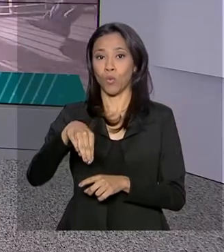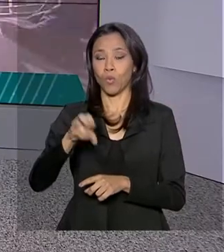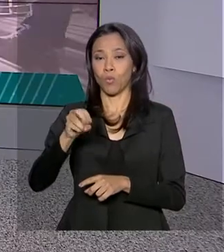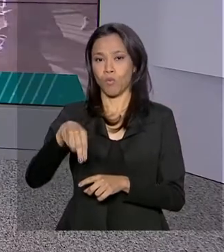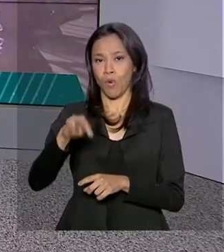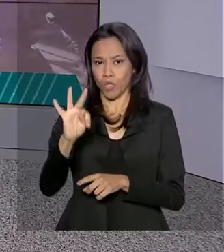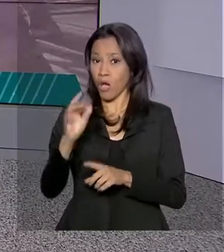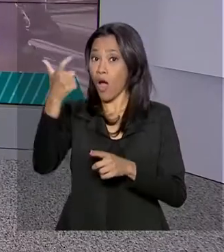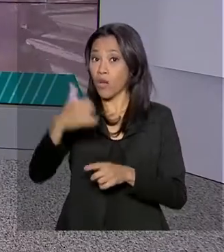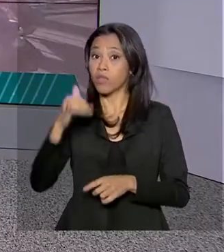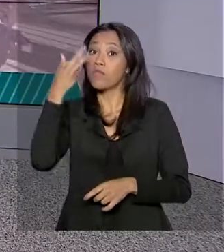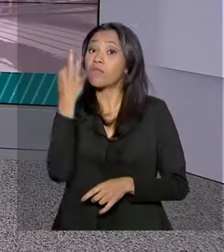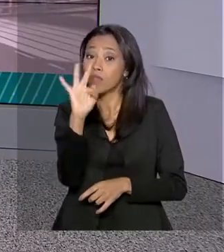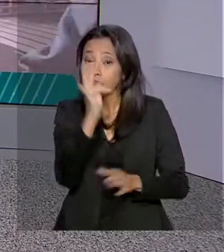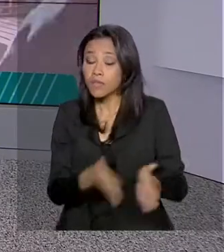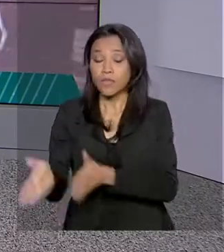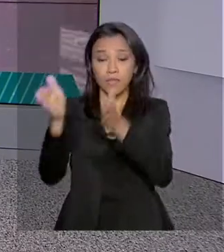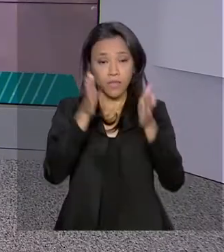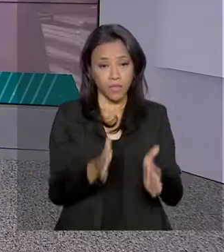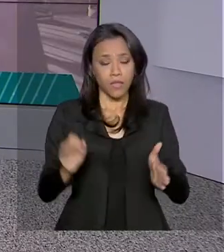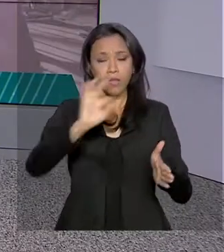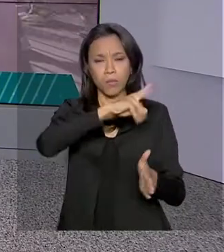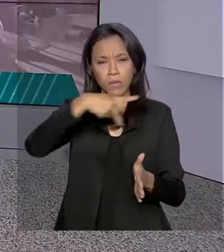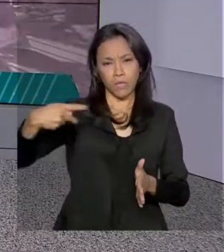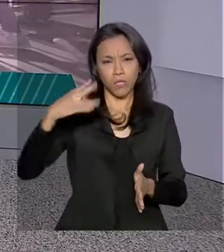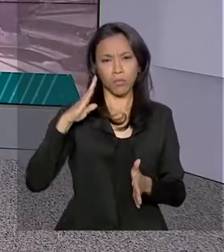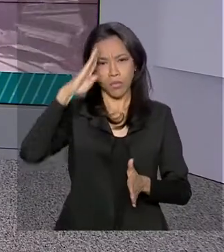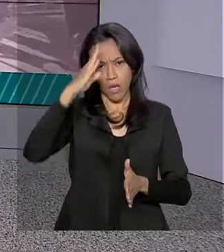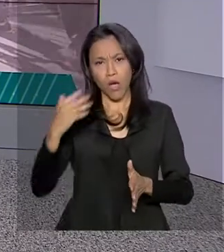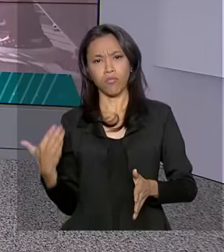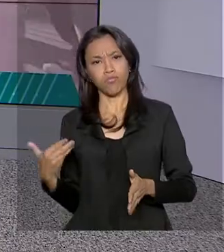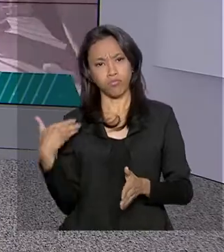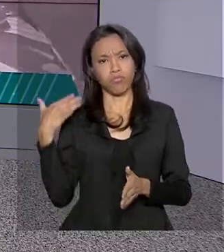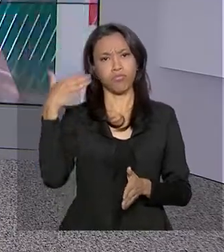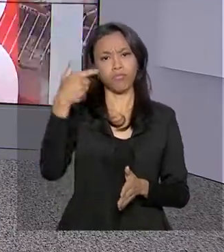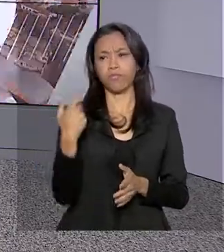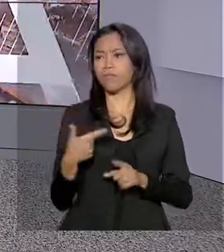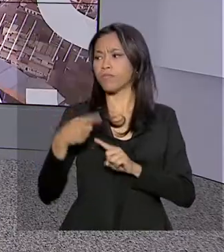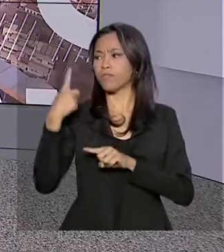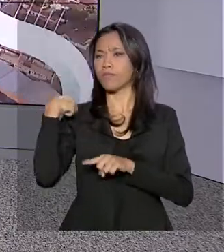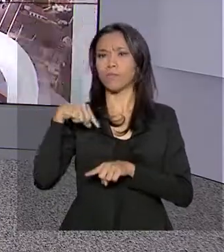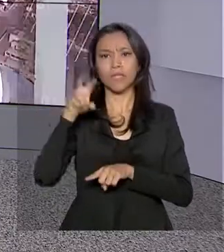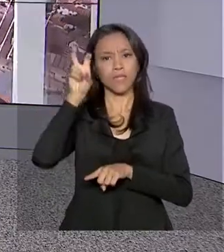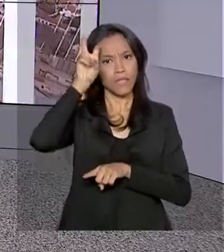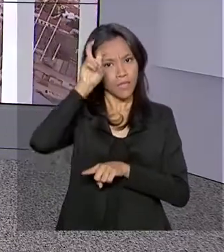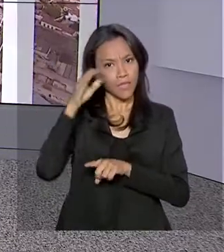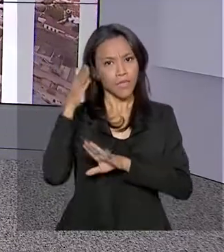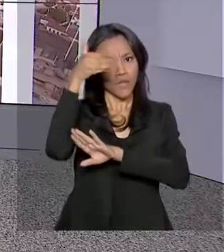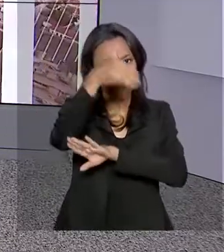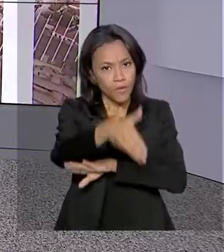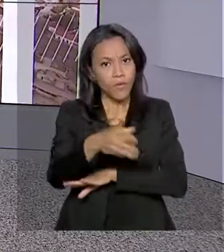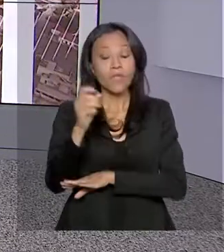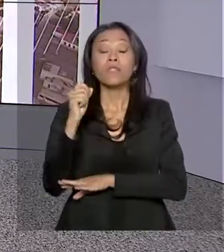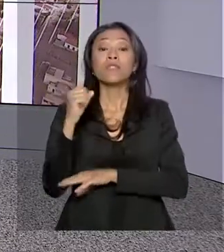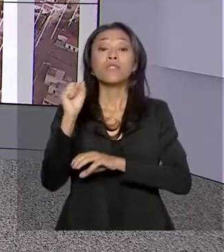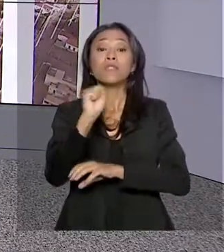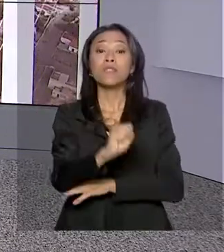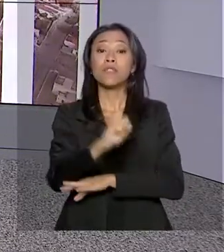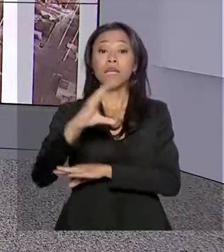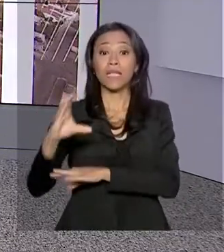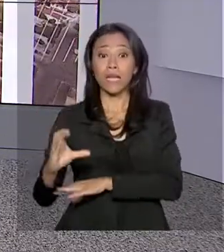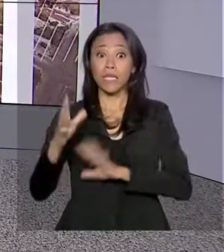O presidente Jair Bolsonaro esteve em Santa Catarina nesta quinta-feira. Ele participou da inauguração do maior